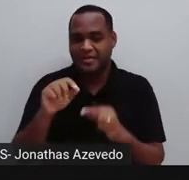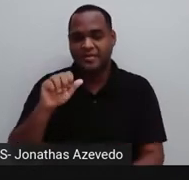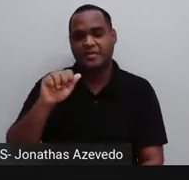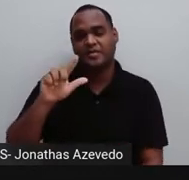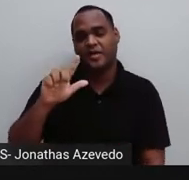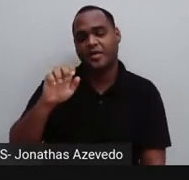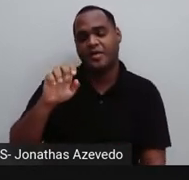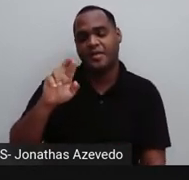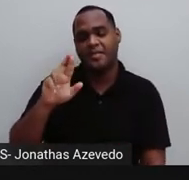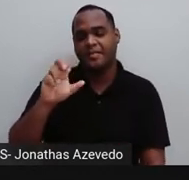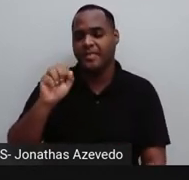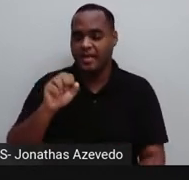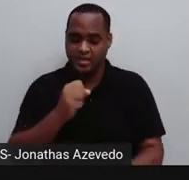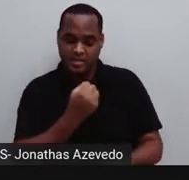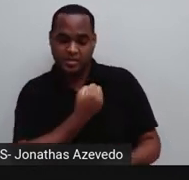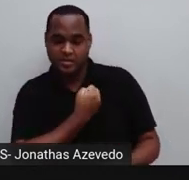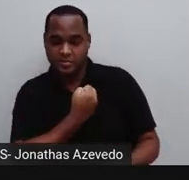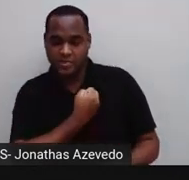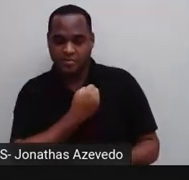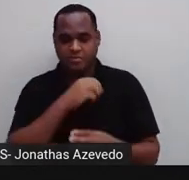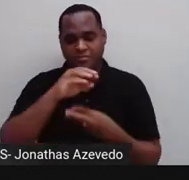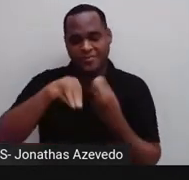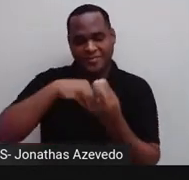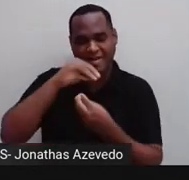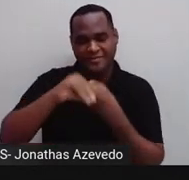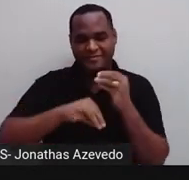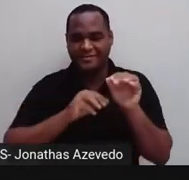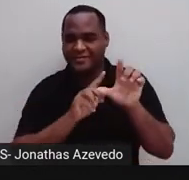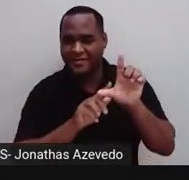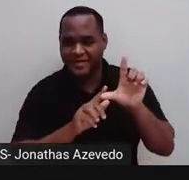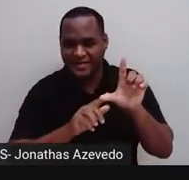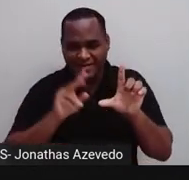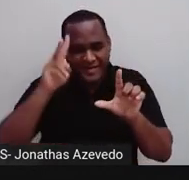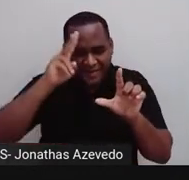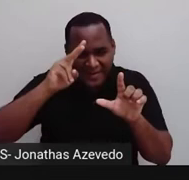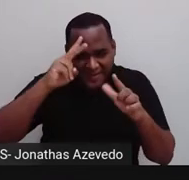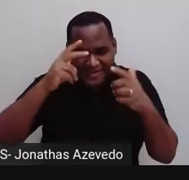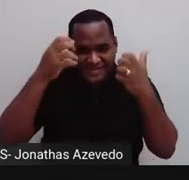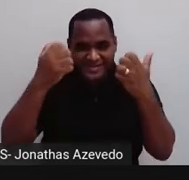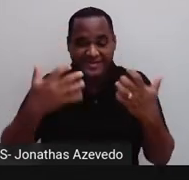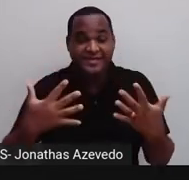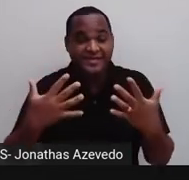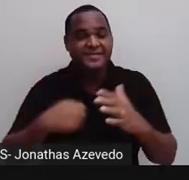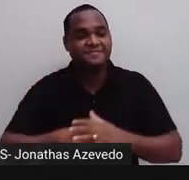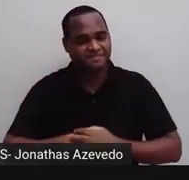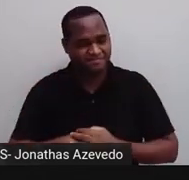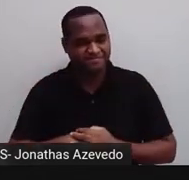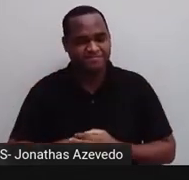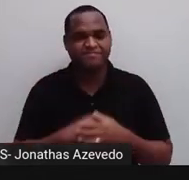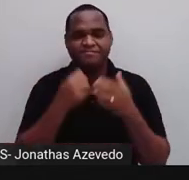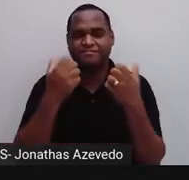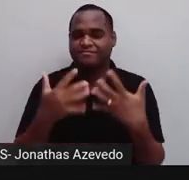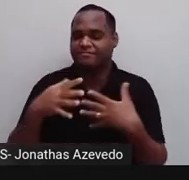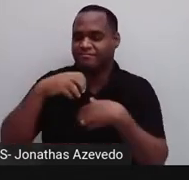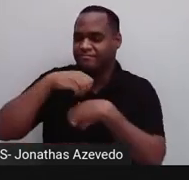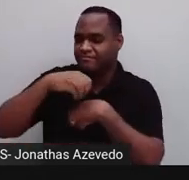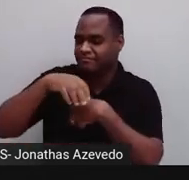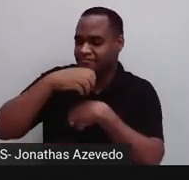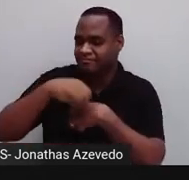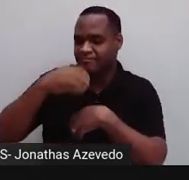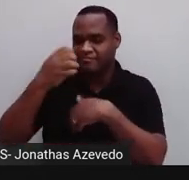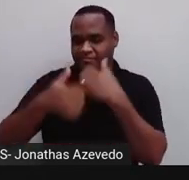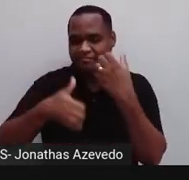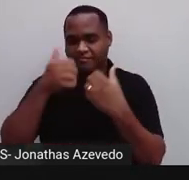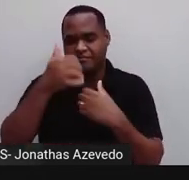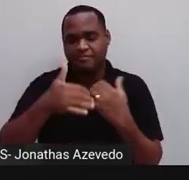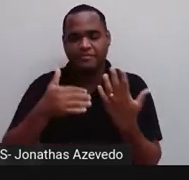matemática chamada de álgebra que é a parte da matemática que vai trazer ali cálculos que